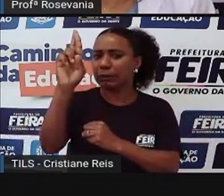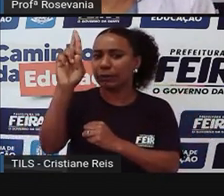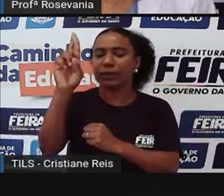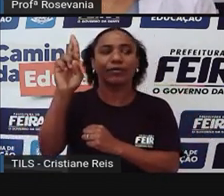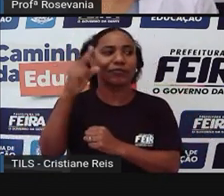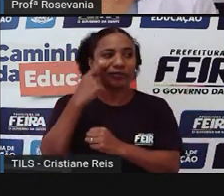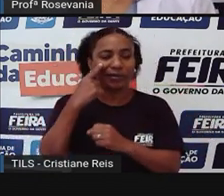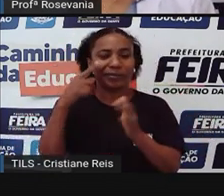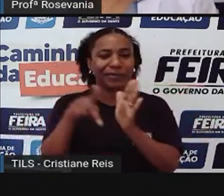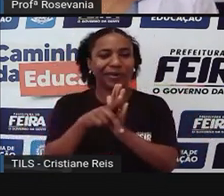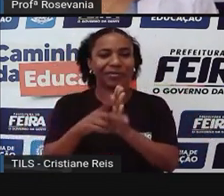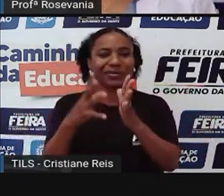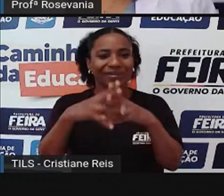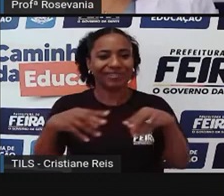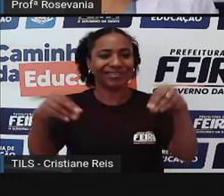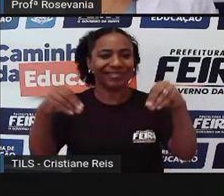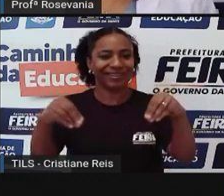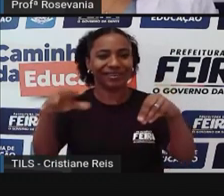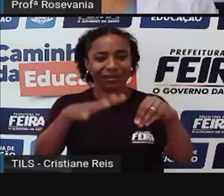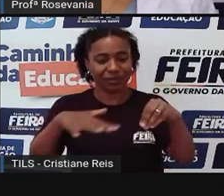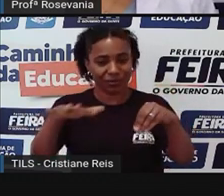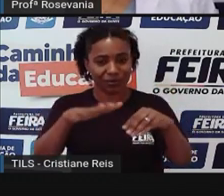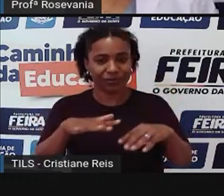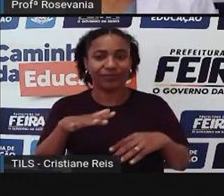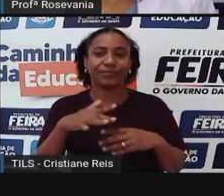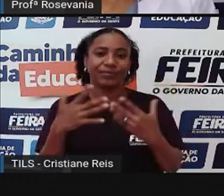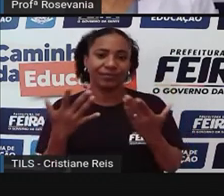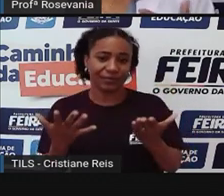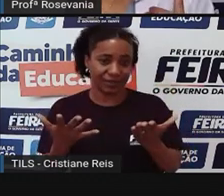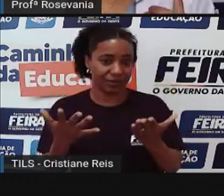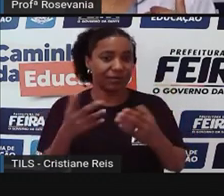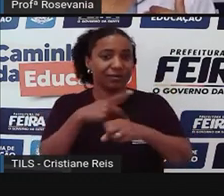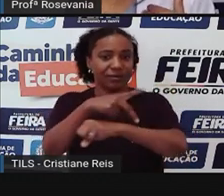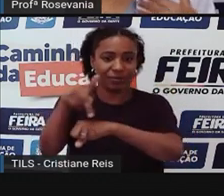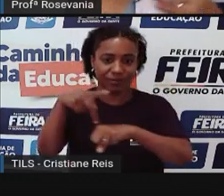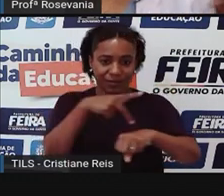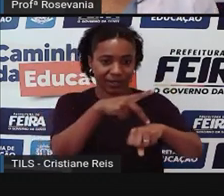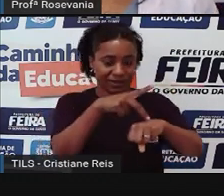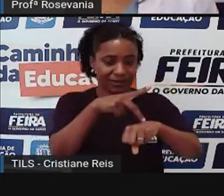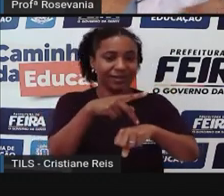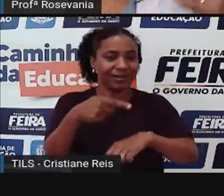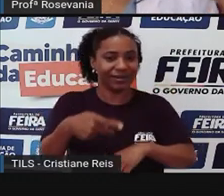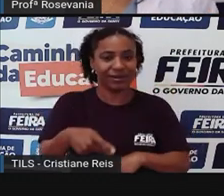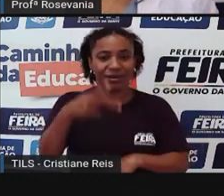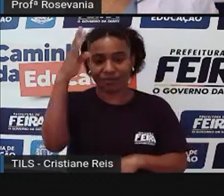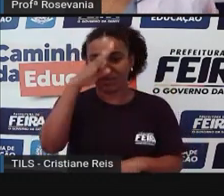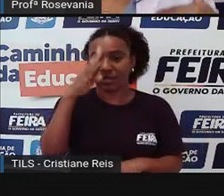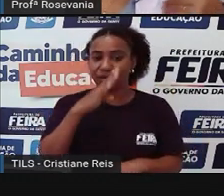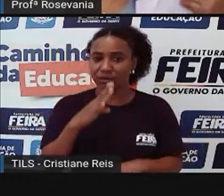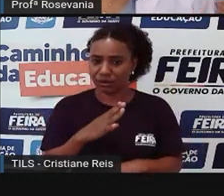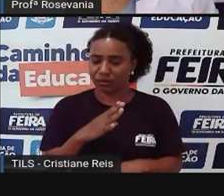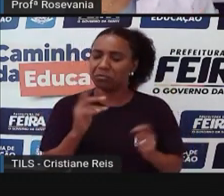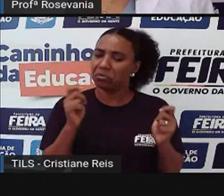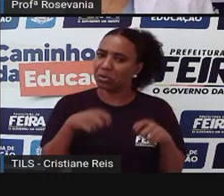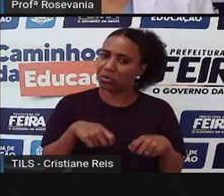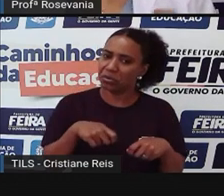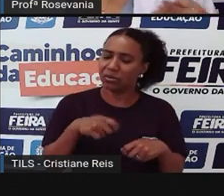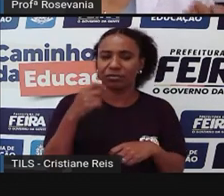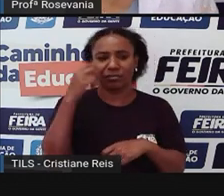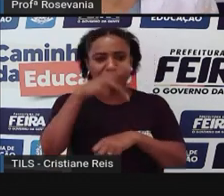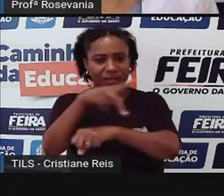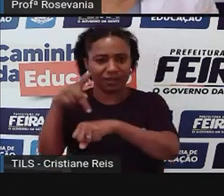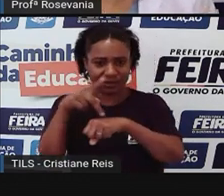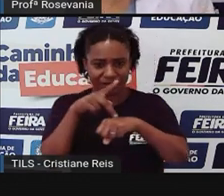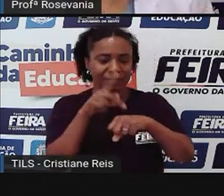território. E aí eu dei alguns exemplos, é exemplo do país, no caso da gente, Brasil, mas poderia ser qualquer outro país, né, Estados Unidos,